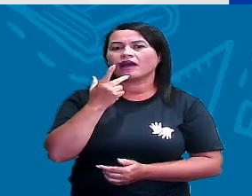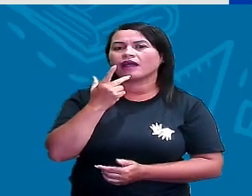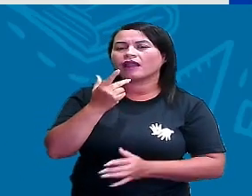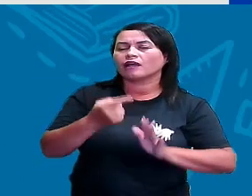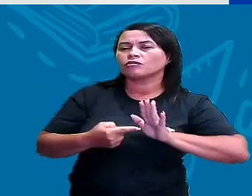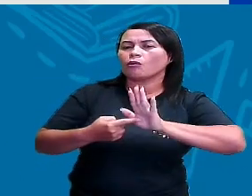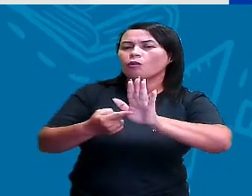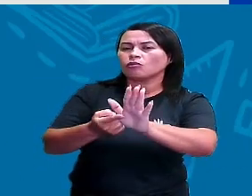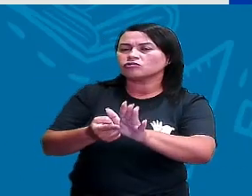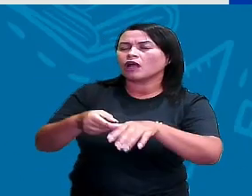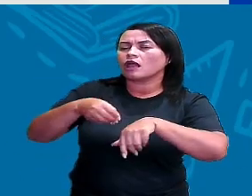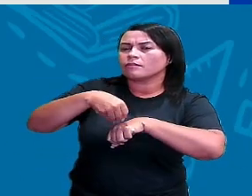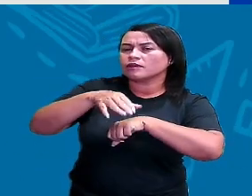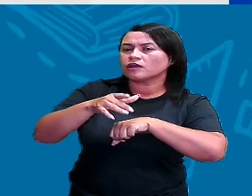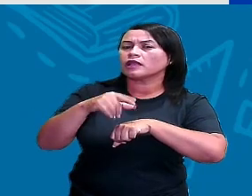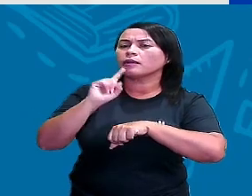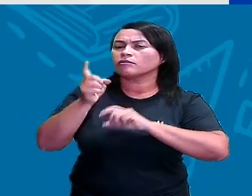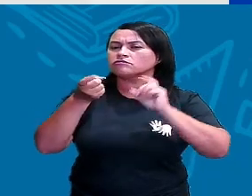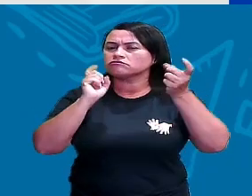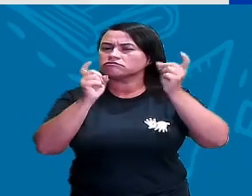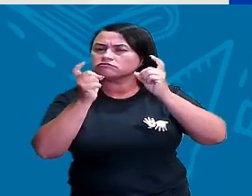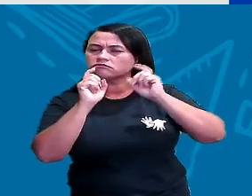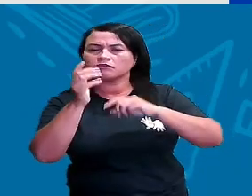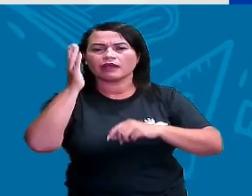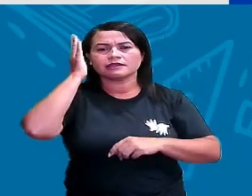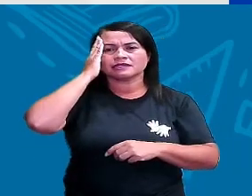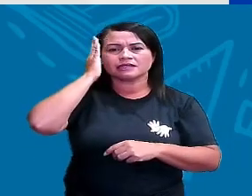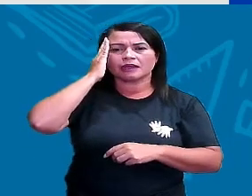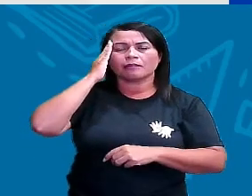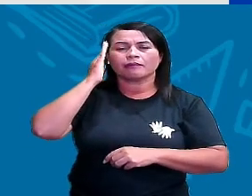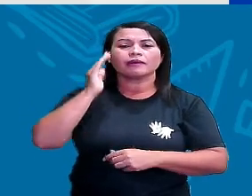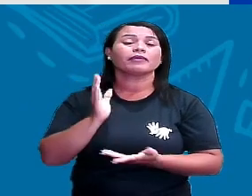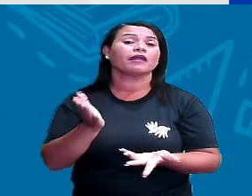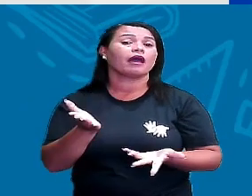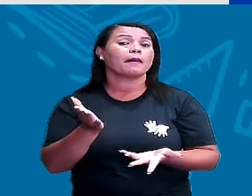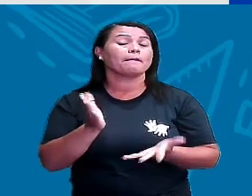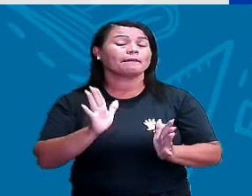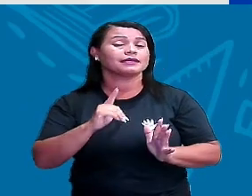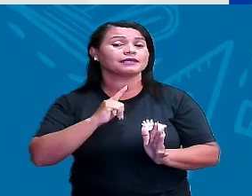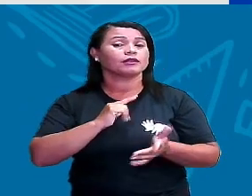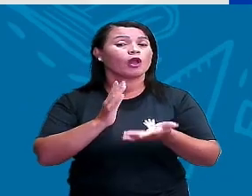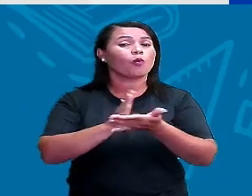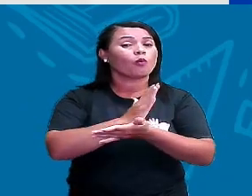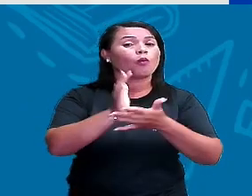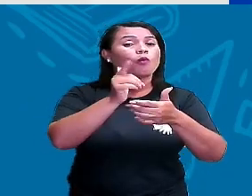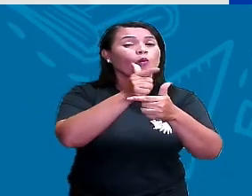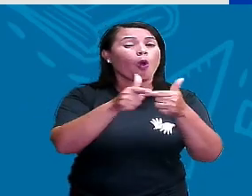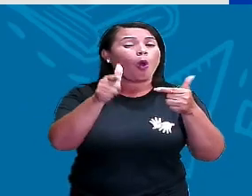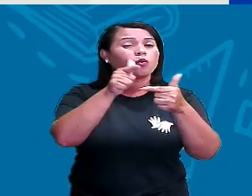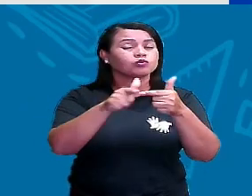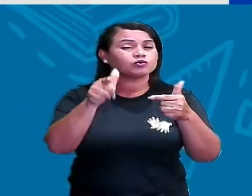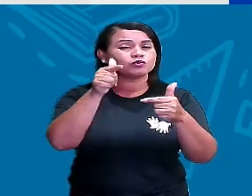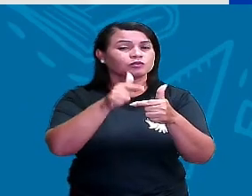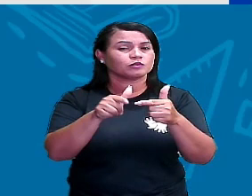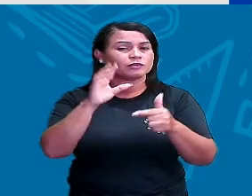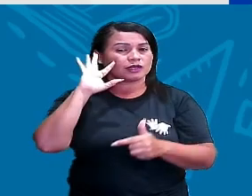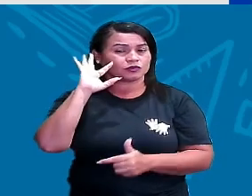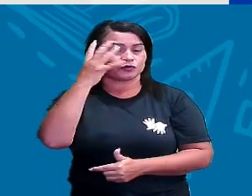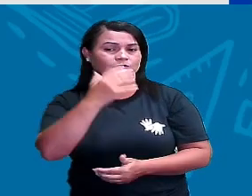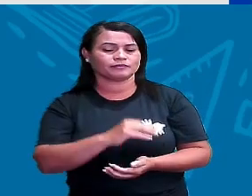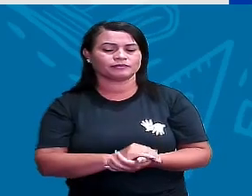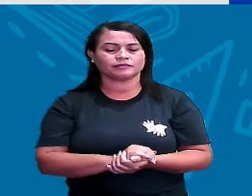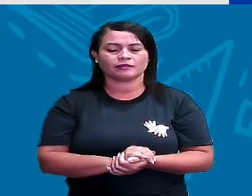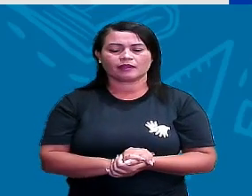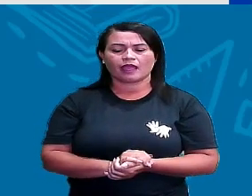gente debater aqui para poder chegar a essa solução. Mas aí eu tenho outros problemas também que eu quero que a gente resolva. A